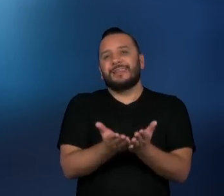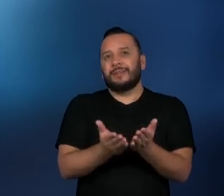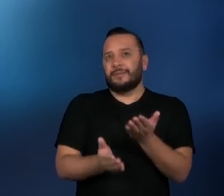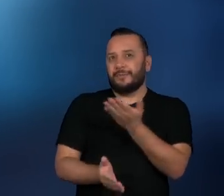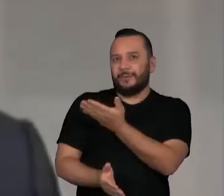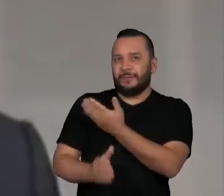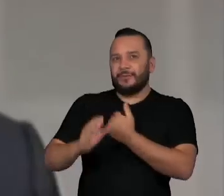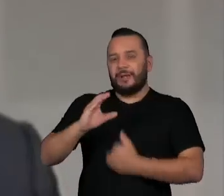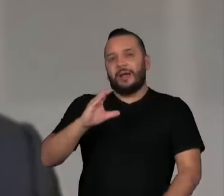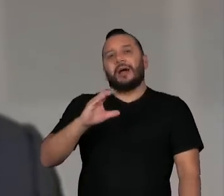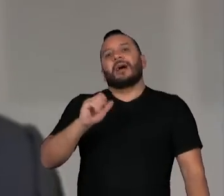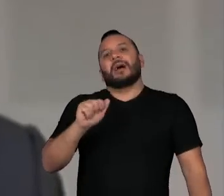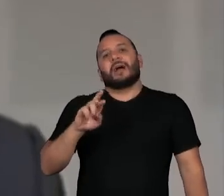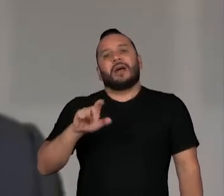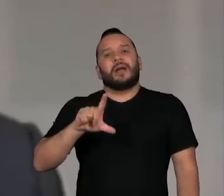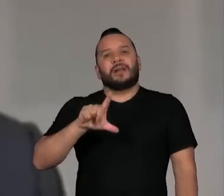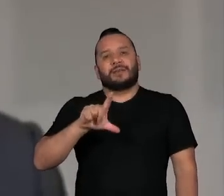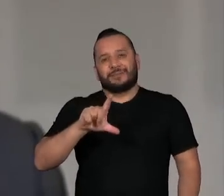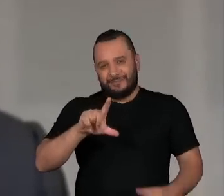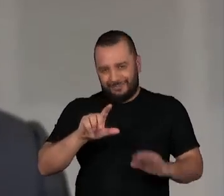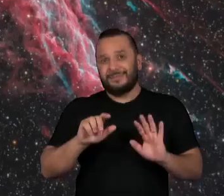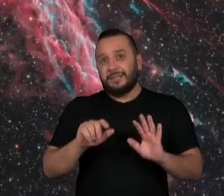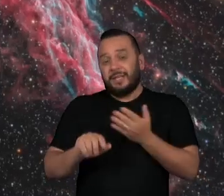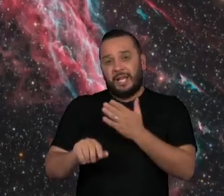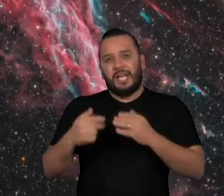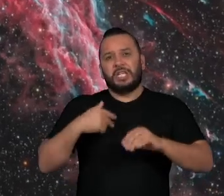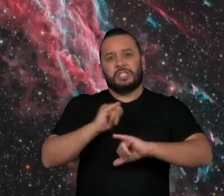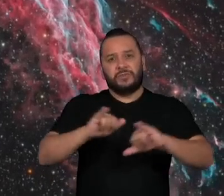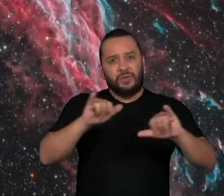Sagan, que foi um grande divulgador científico.